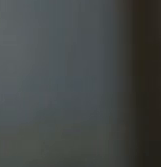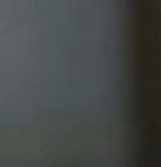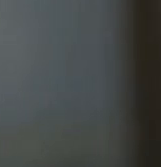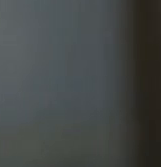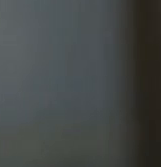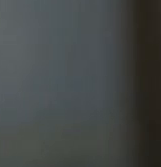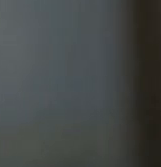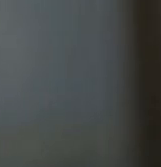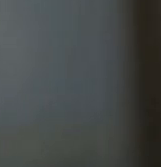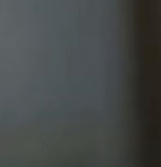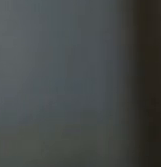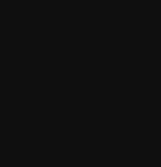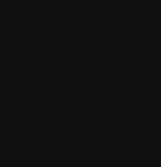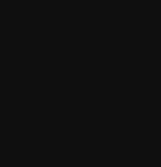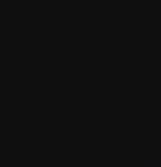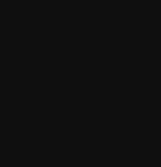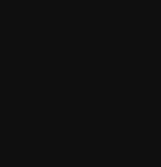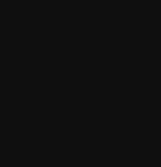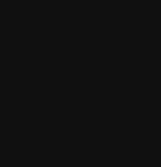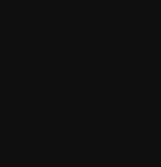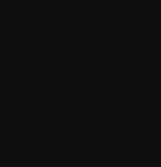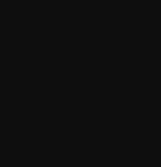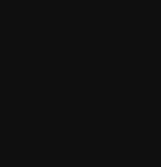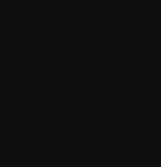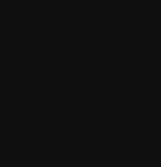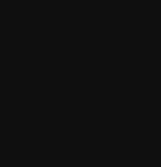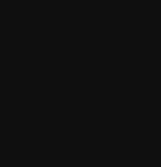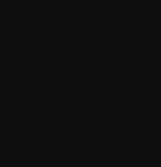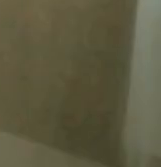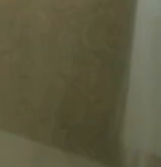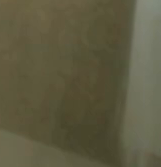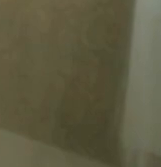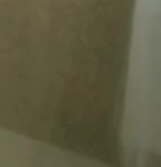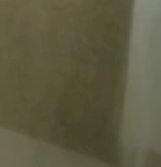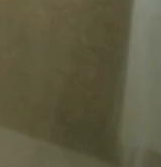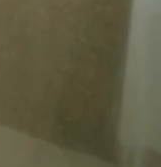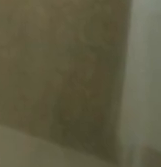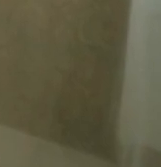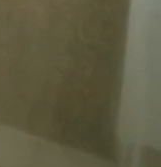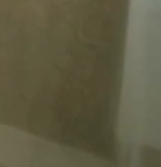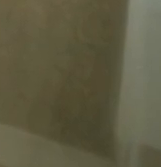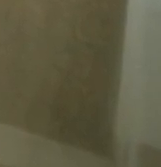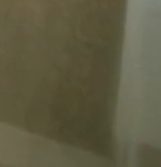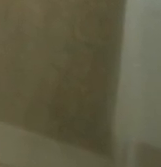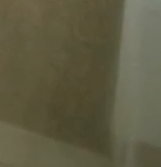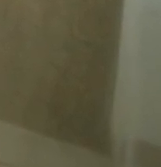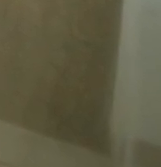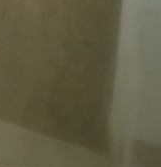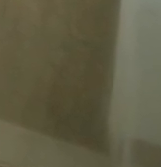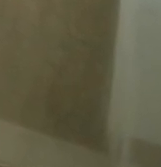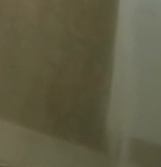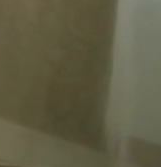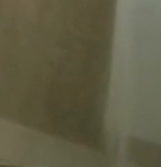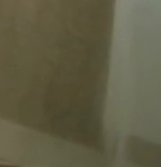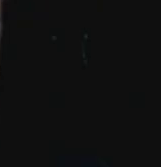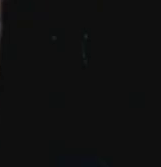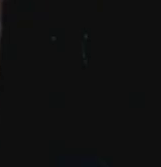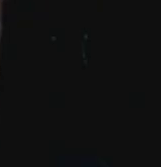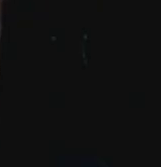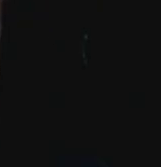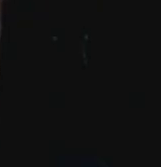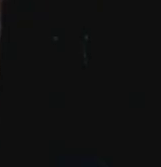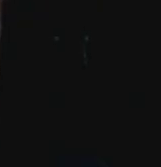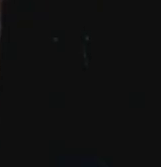trouxe inúmeros problemas além do abandono em muitos casos a negligência além disso cada vez mais